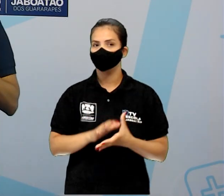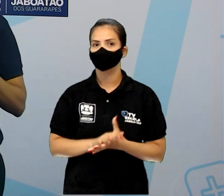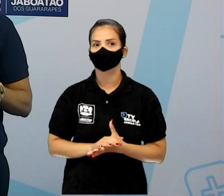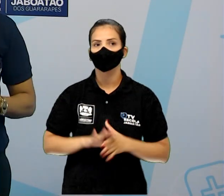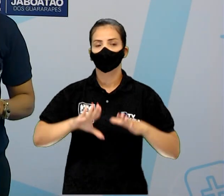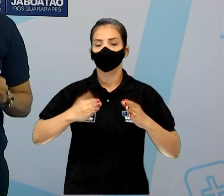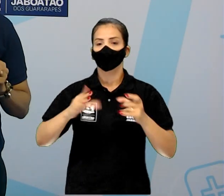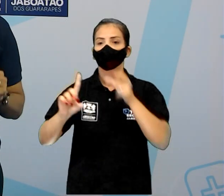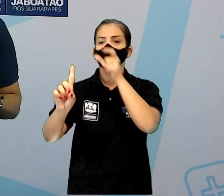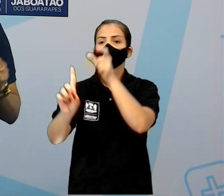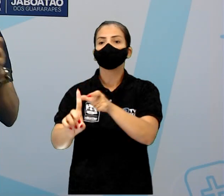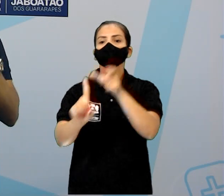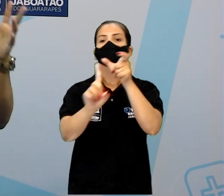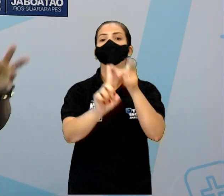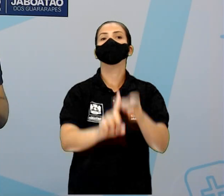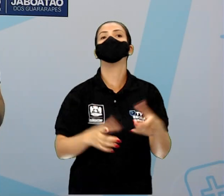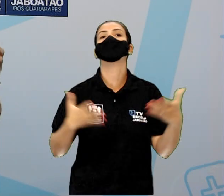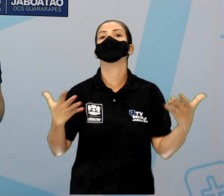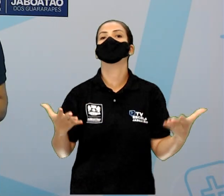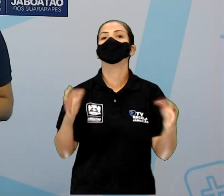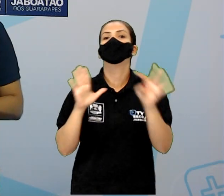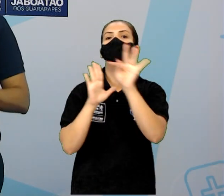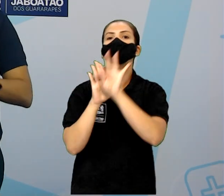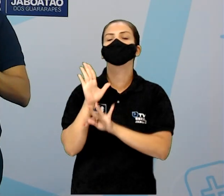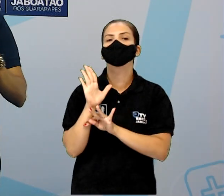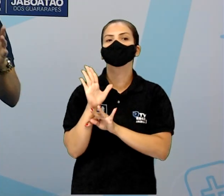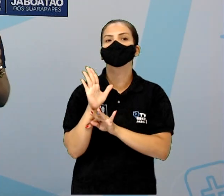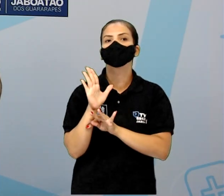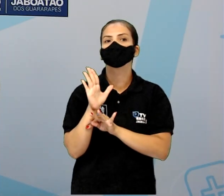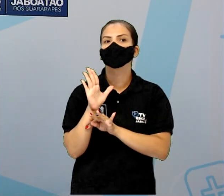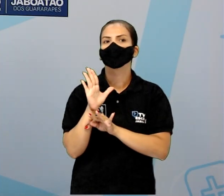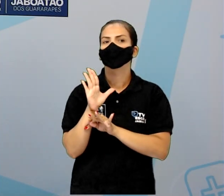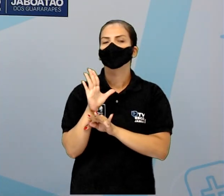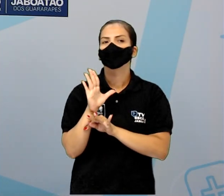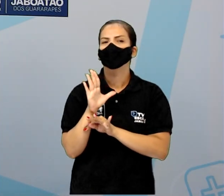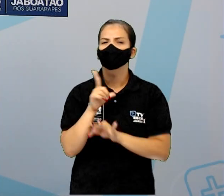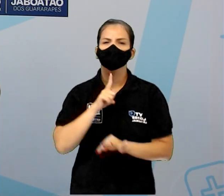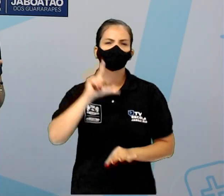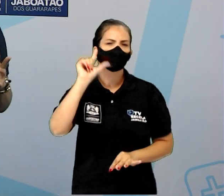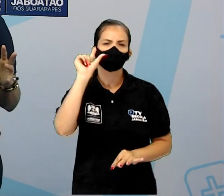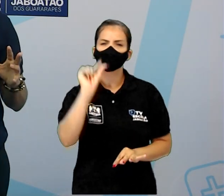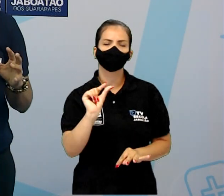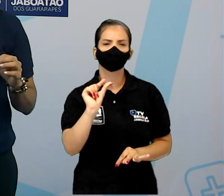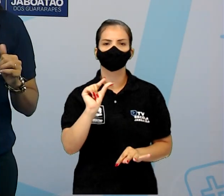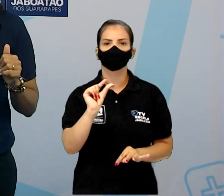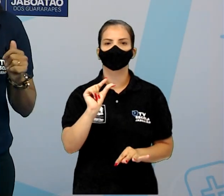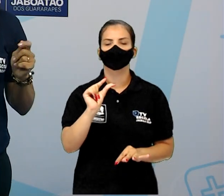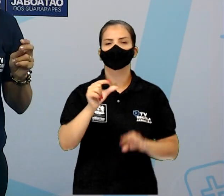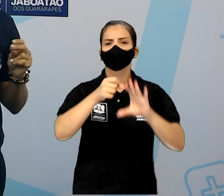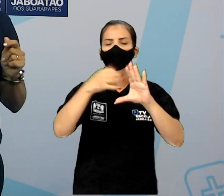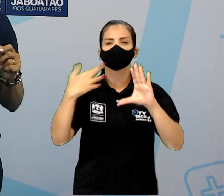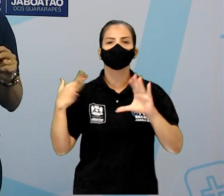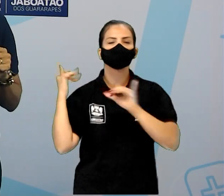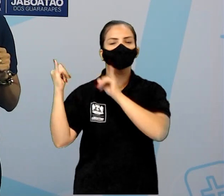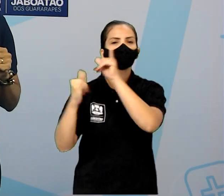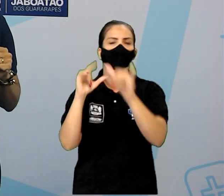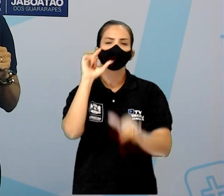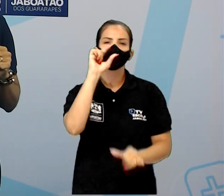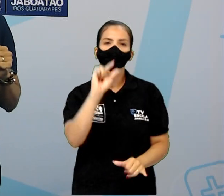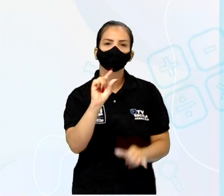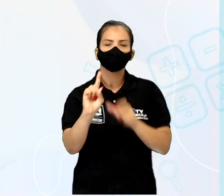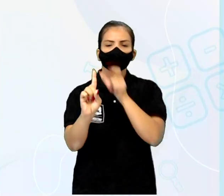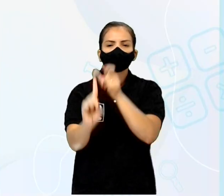Quais personagens do texto? Quais são os personagens que aparecem no texto? Não são muitos. Porque é bem característico da lenda. Quais são? Será que vocês